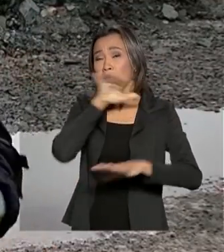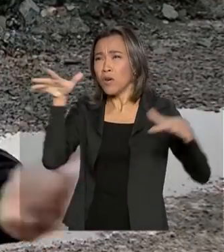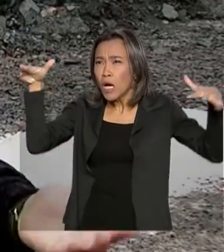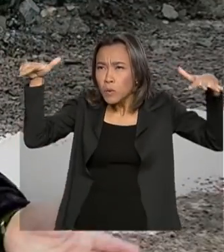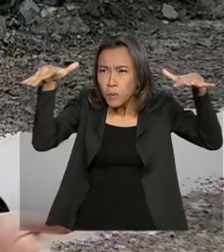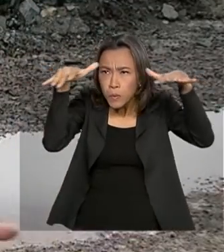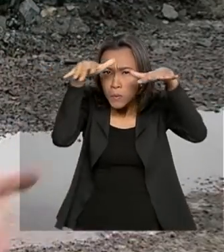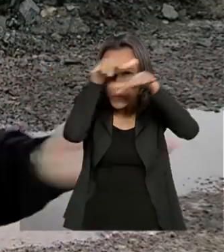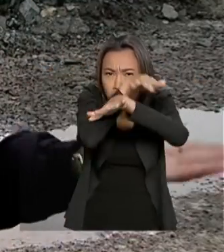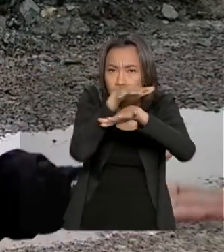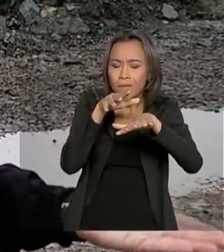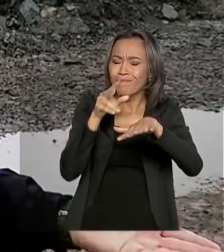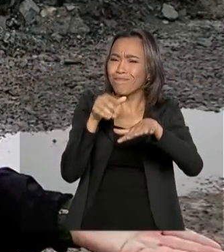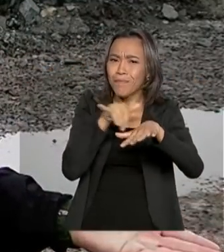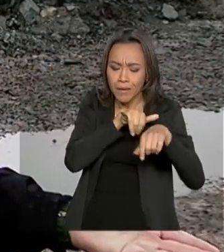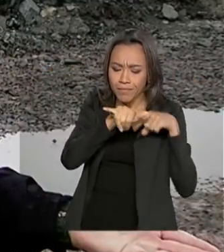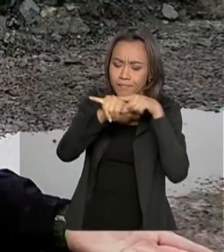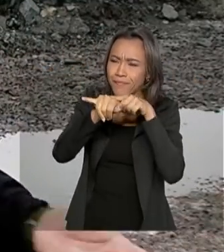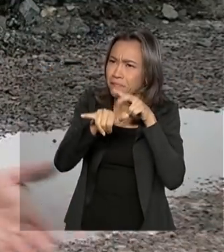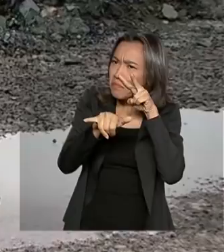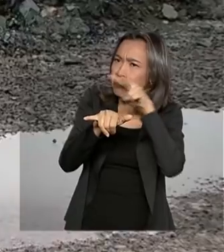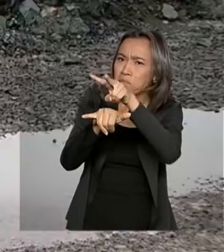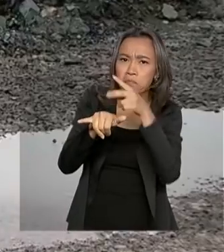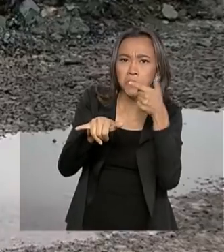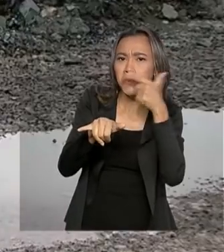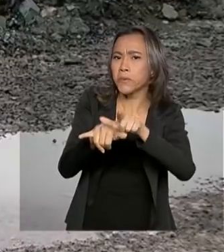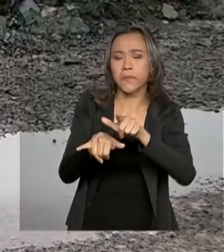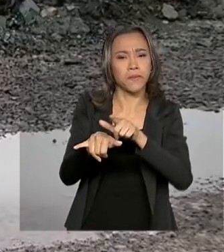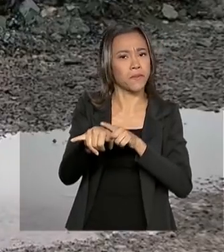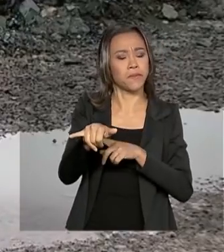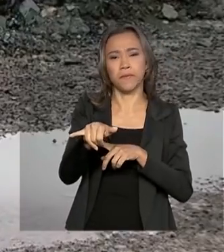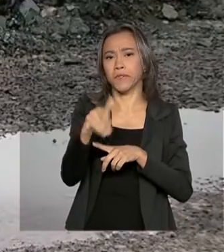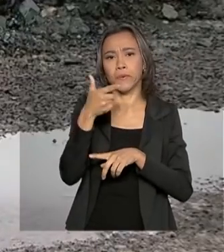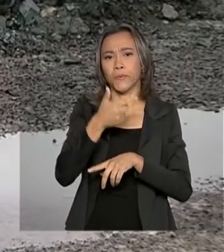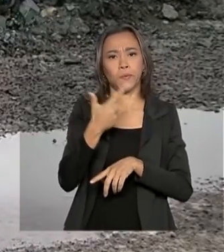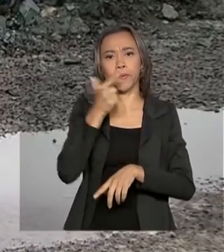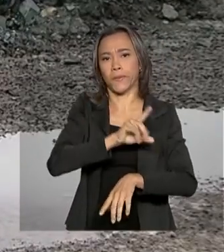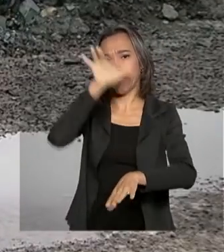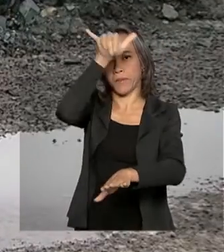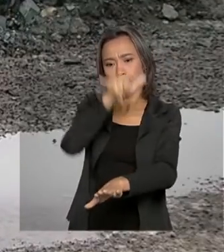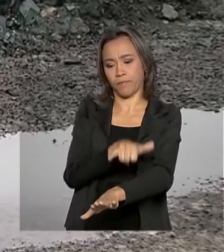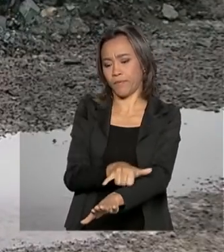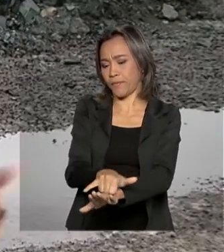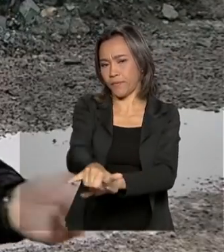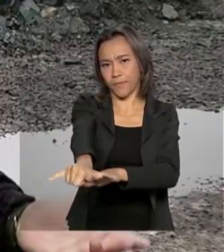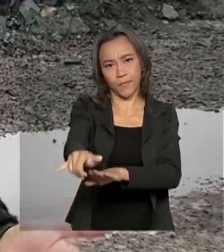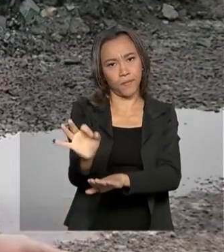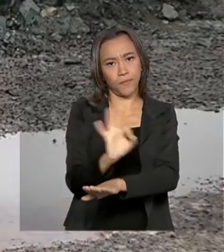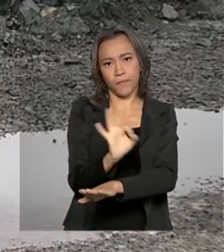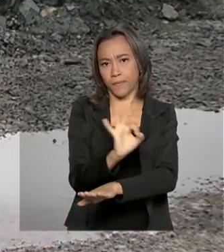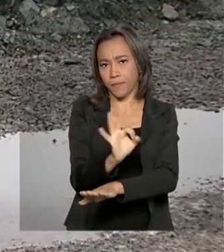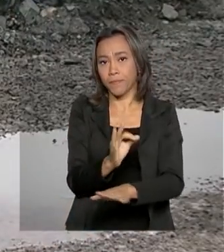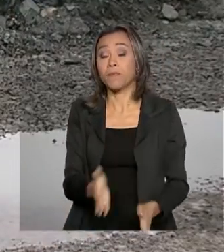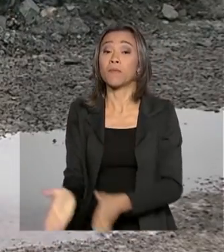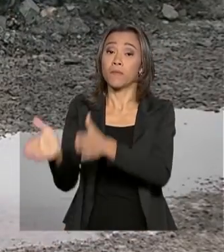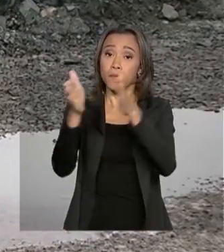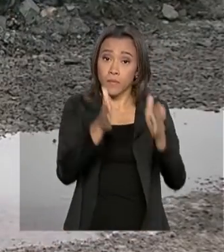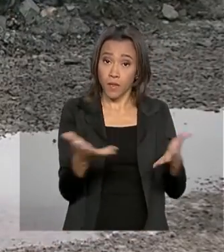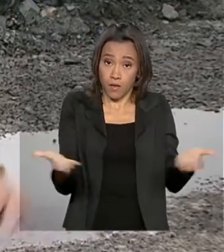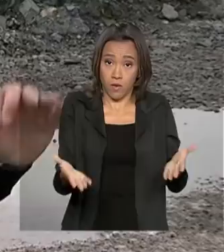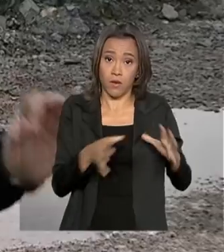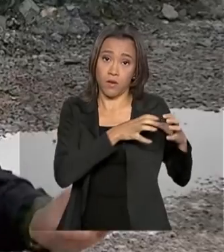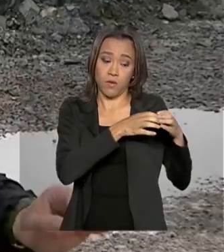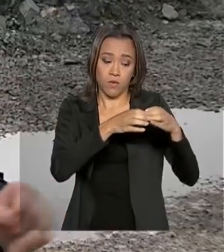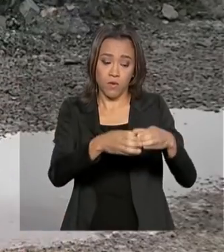muito baixas, o piloto não consegue enxergar a pista e, com isso, não pode fazer a aterrissagem. Agora, a comitiva do vice